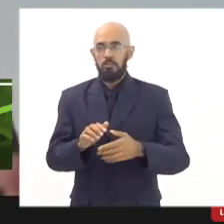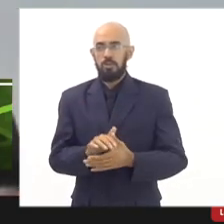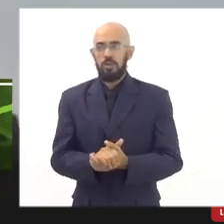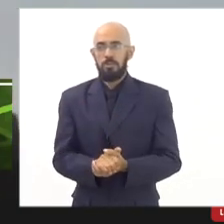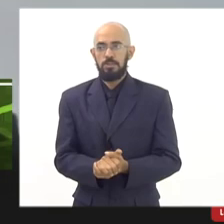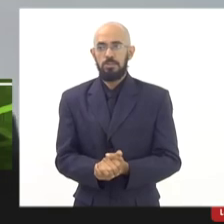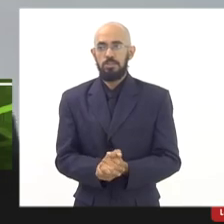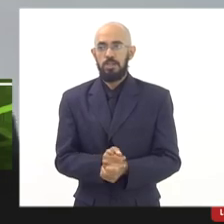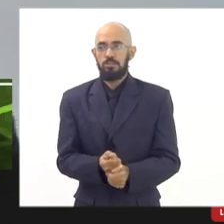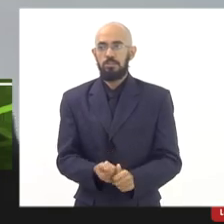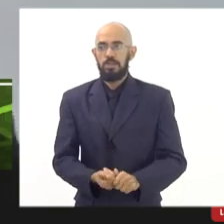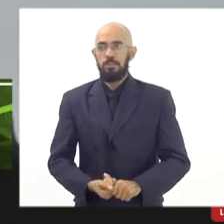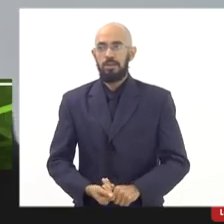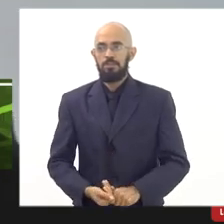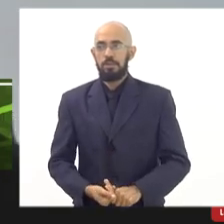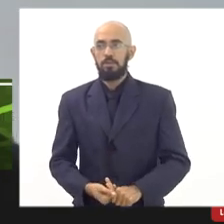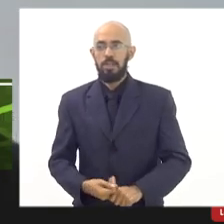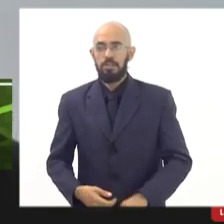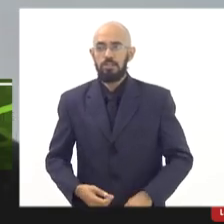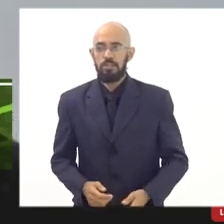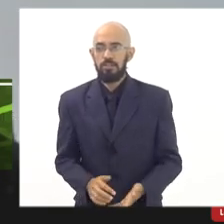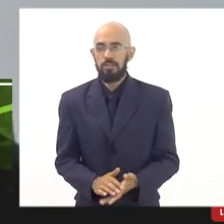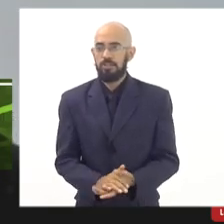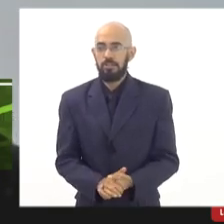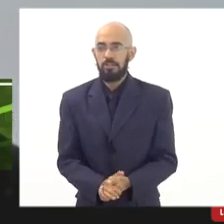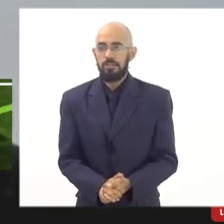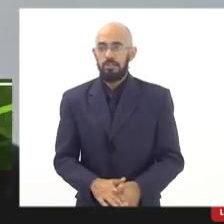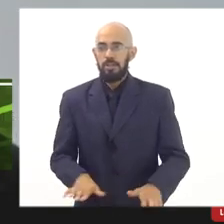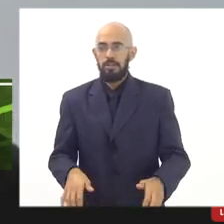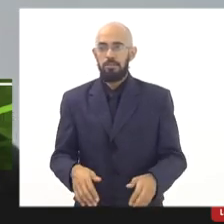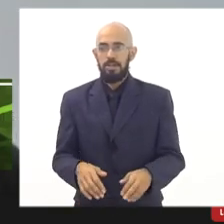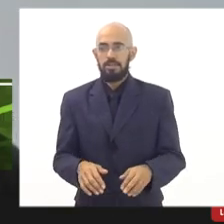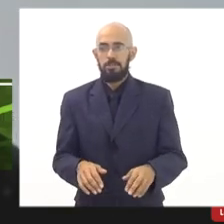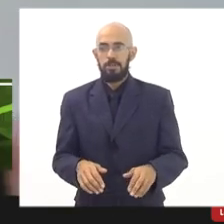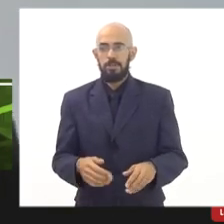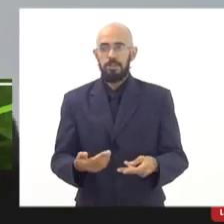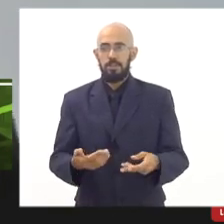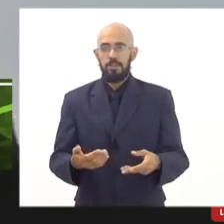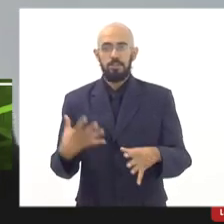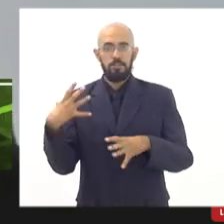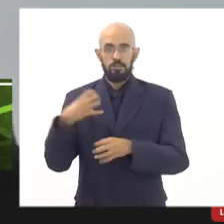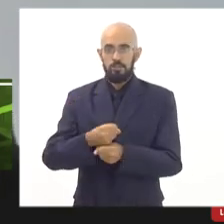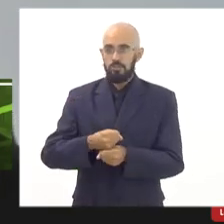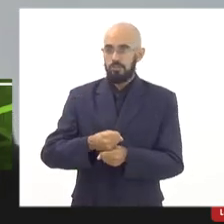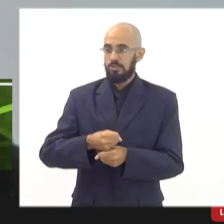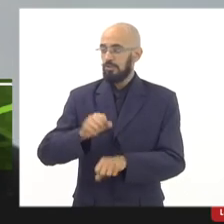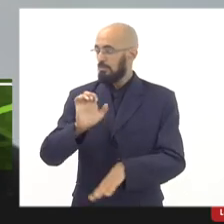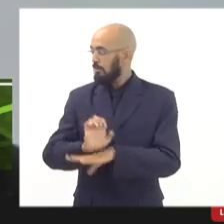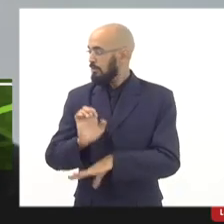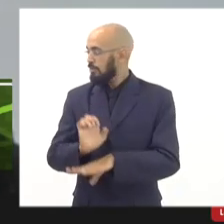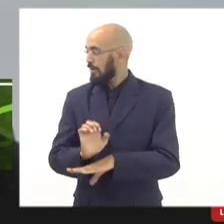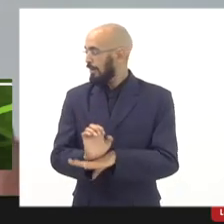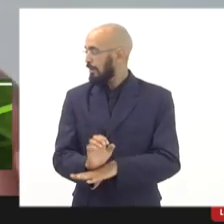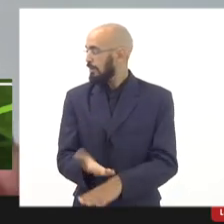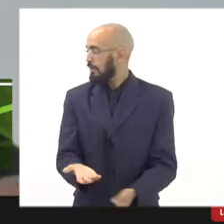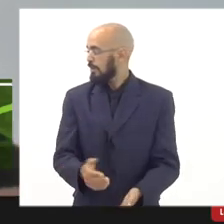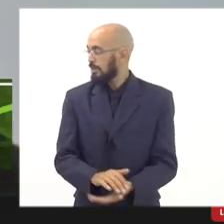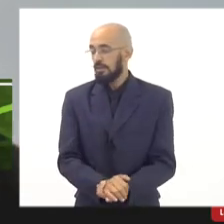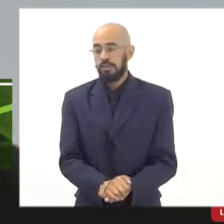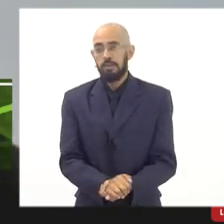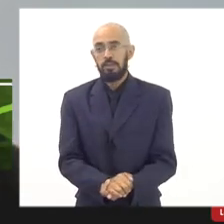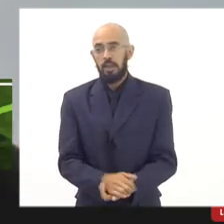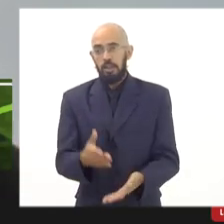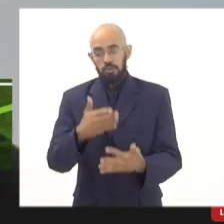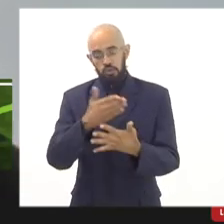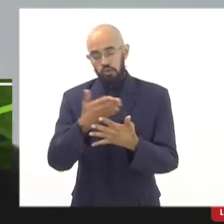valor total que a gente recebe por mês, somando Estado e Federal, dividir por